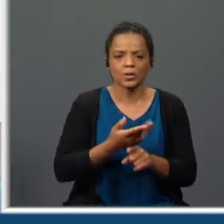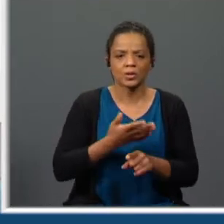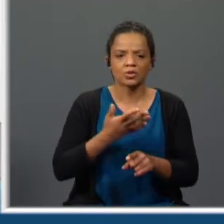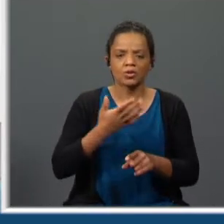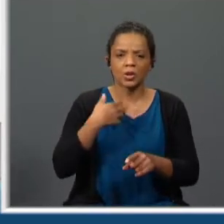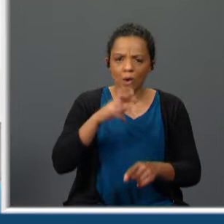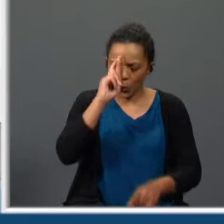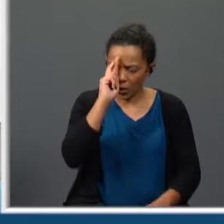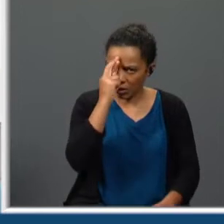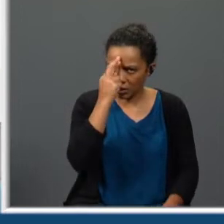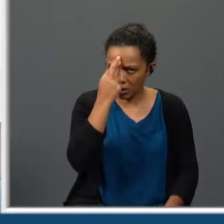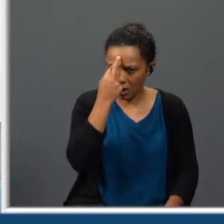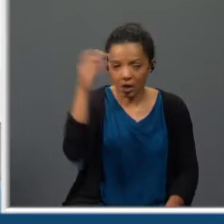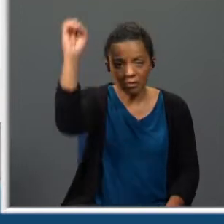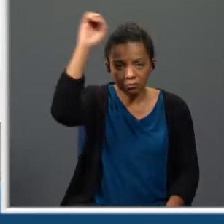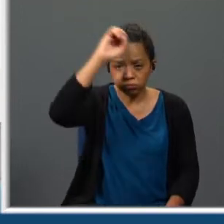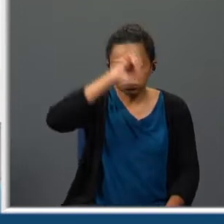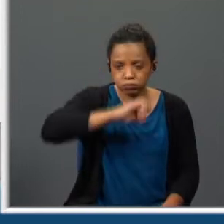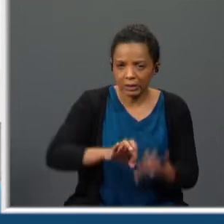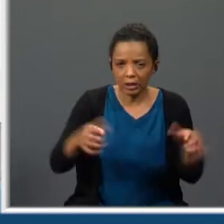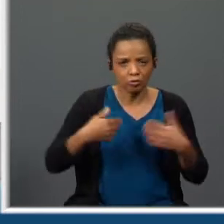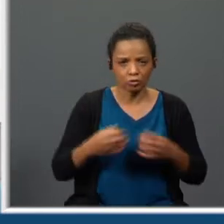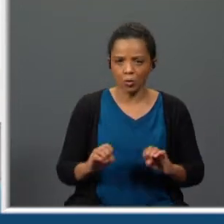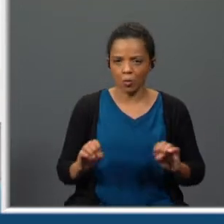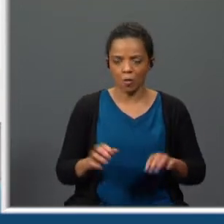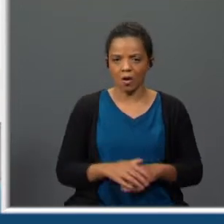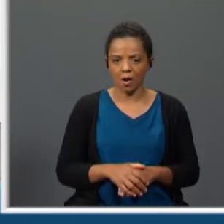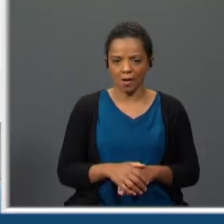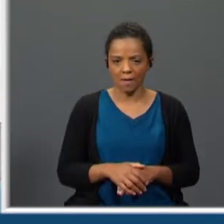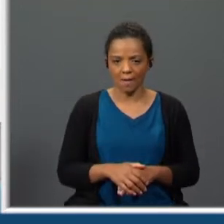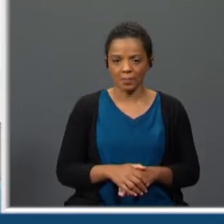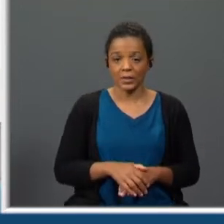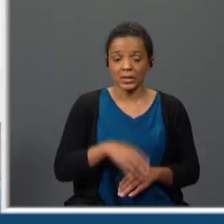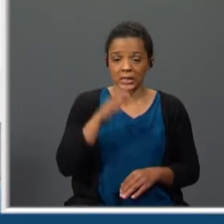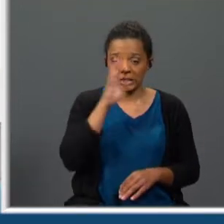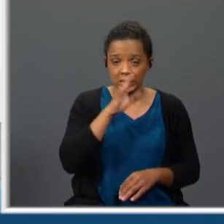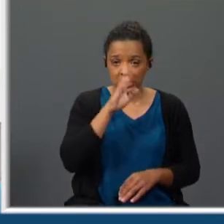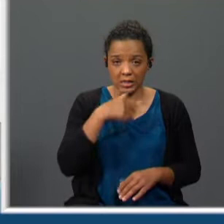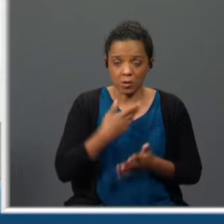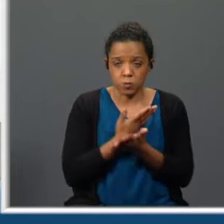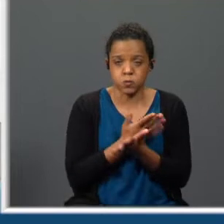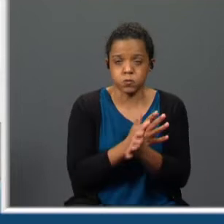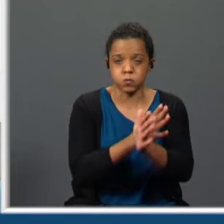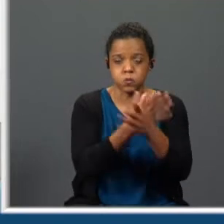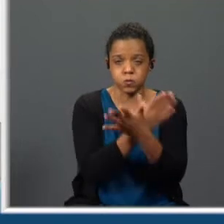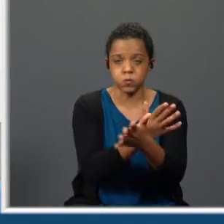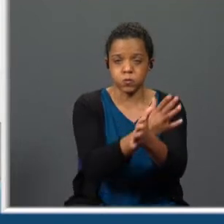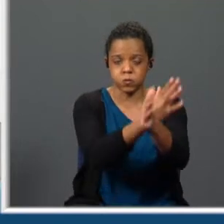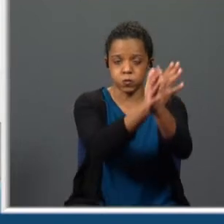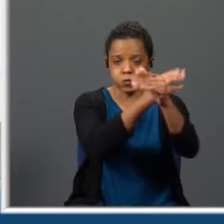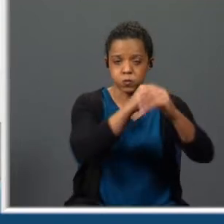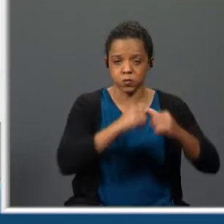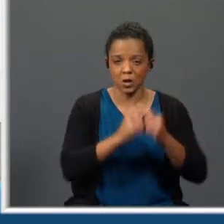suportados que ninguém me foi igual se fosse ao fogo infernal lá iria